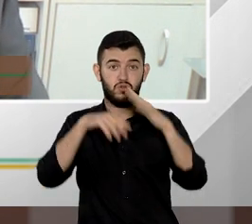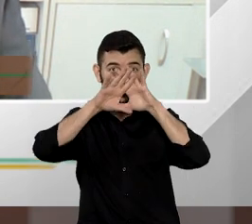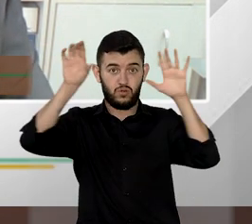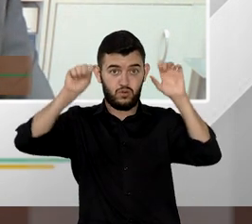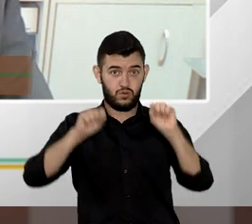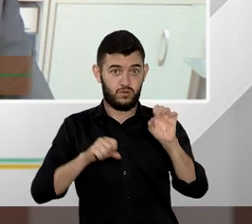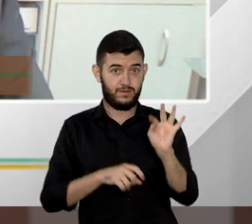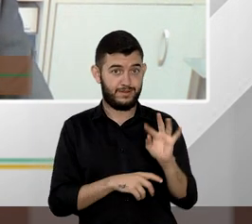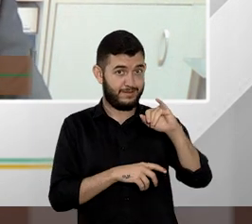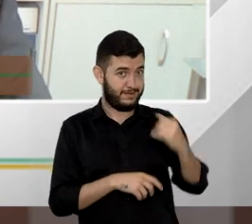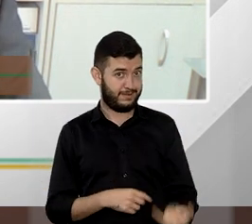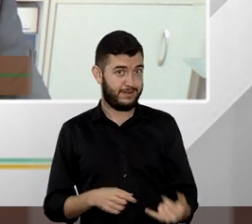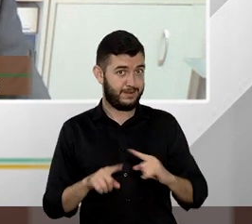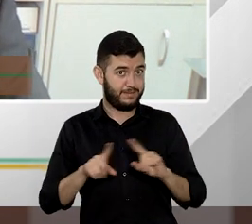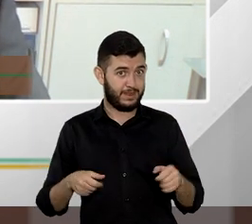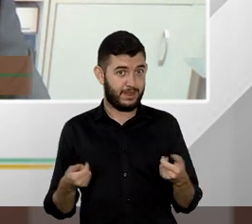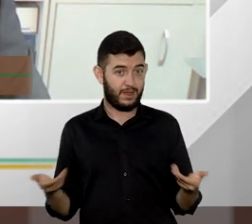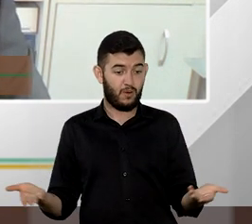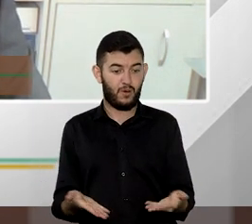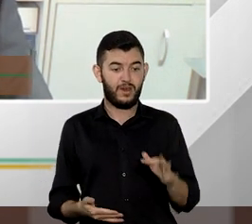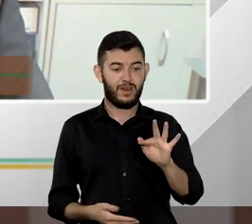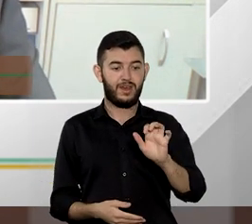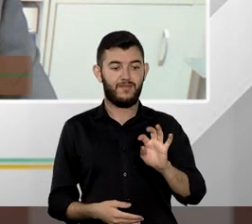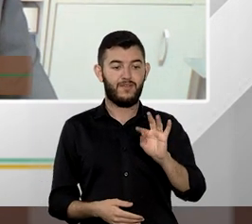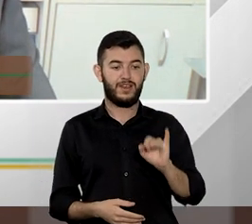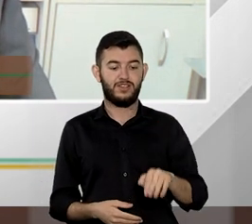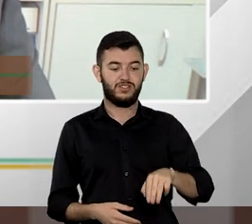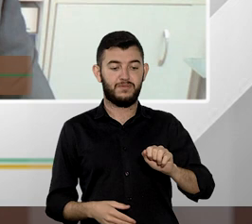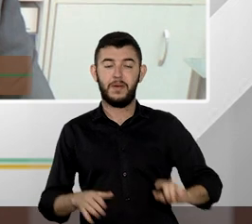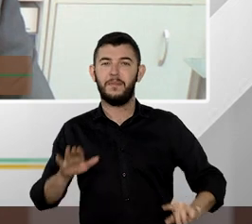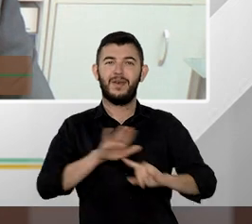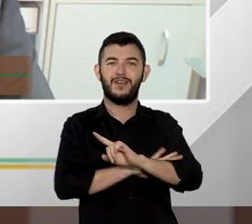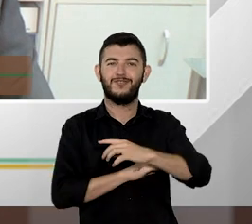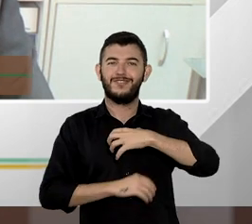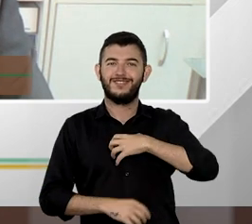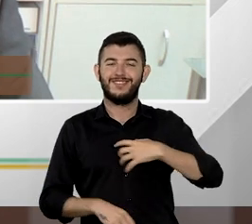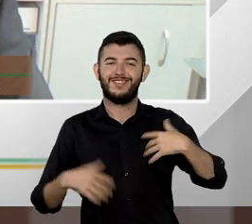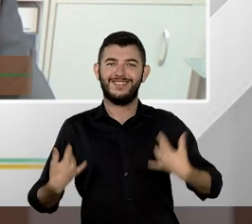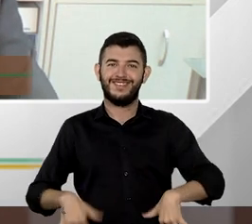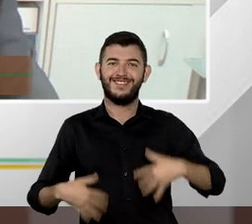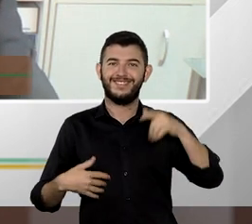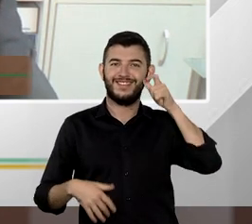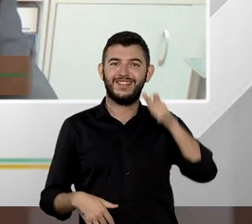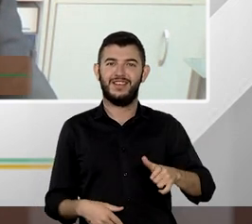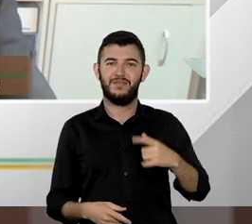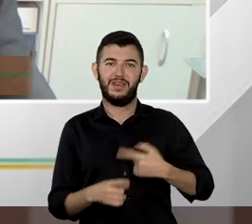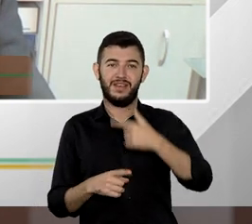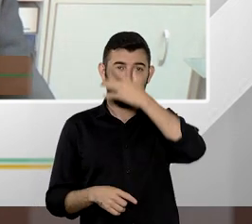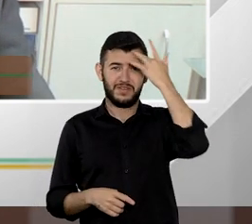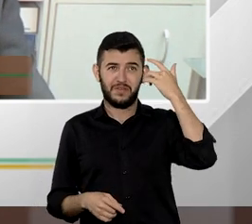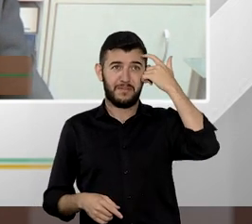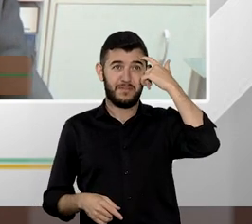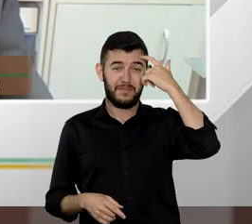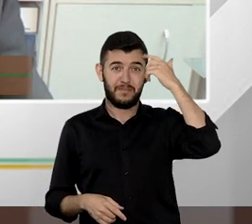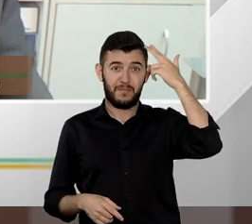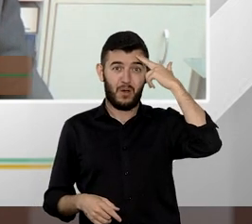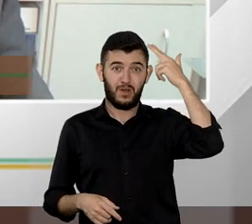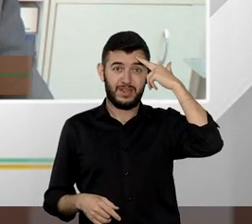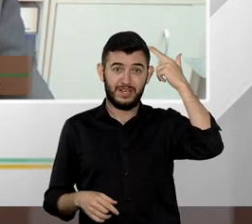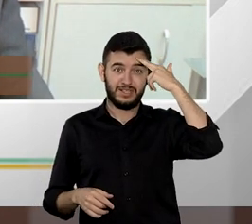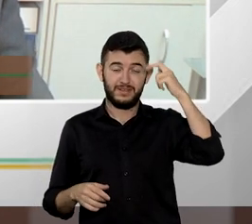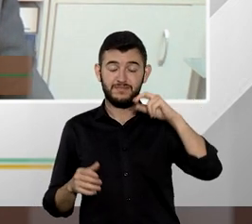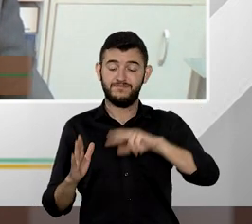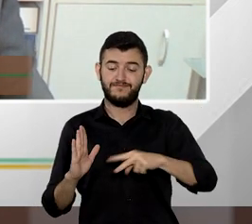E aí, essa questão que você coloca, Fátima, é muito interessante porque as pessoas viram uma hipótese de presunção